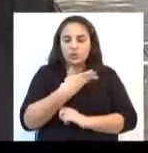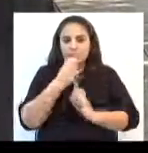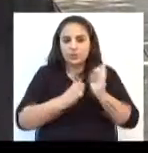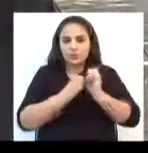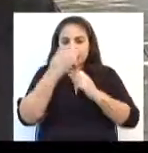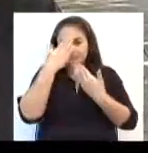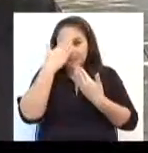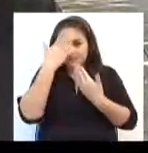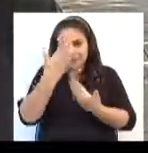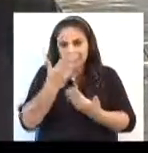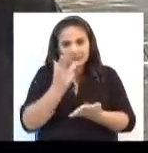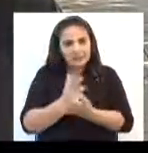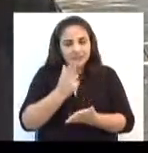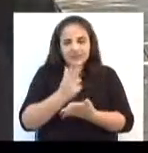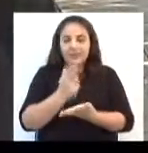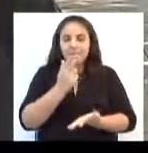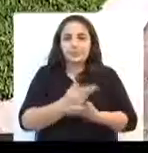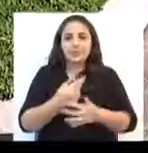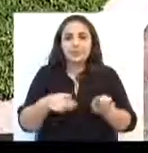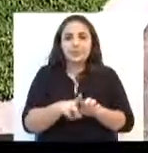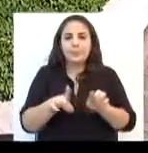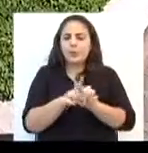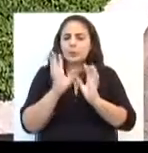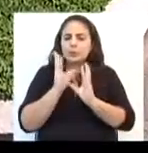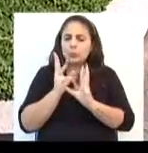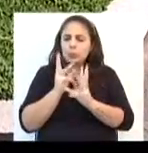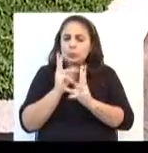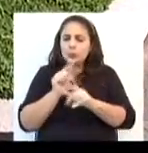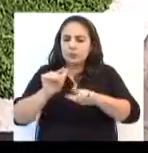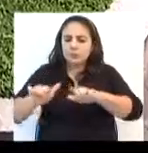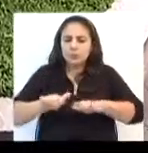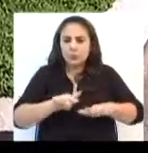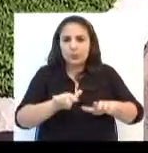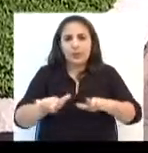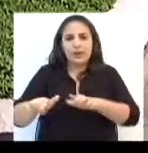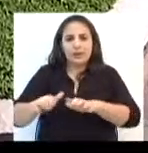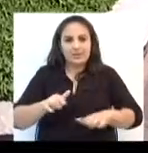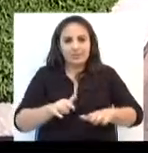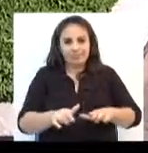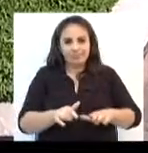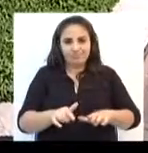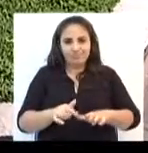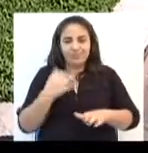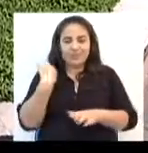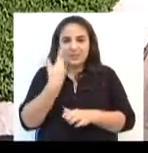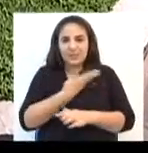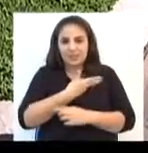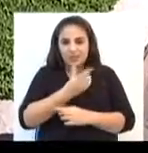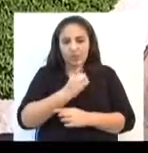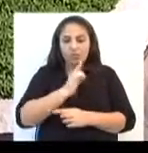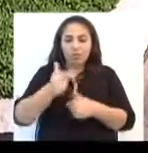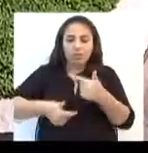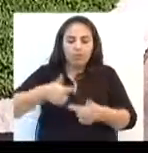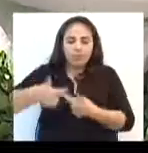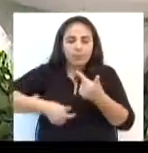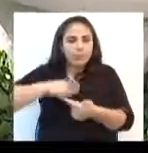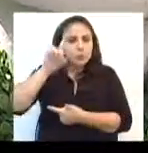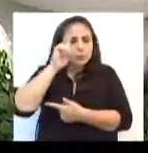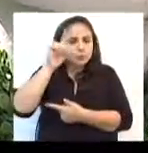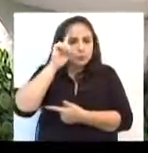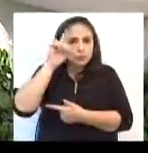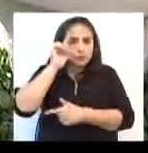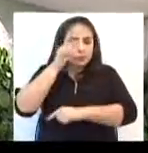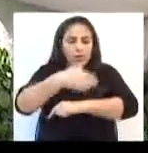também tem de agradecer sempre, todo esse espaço que a gente trabalha